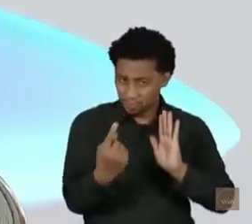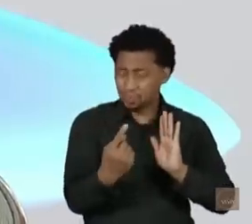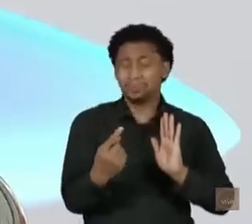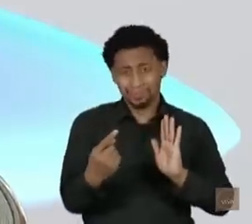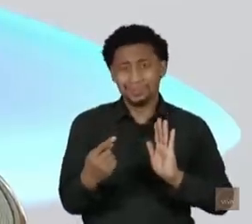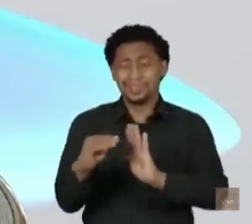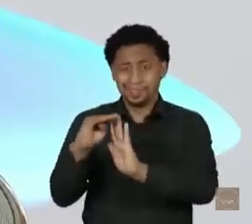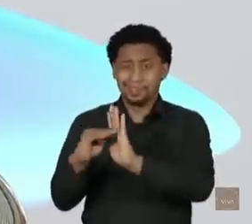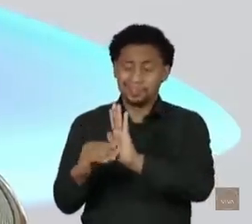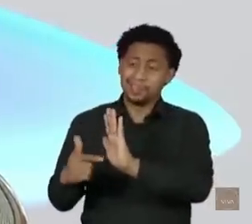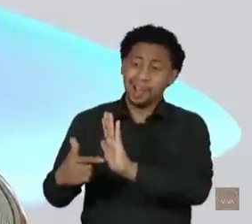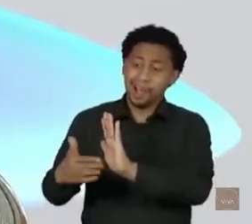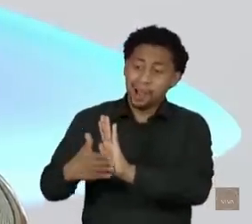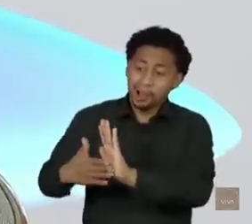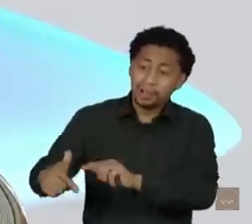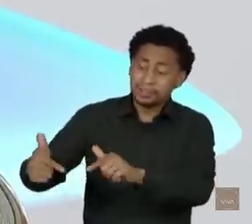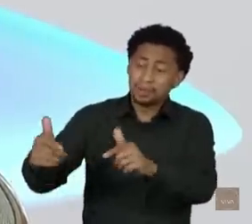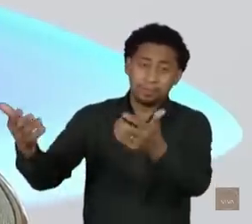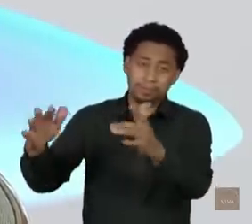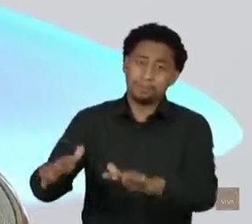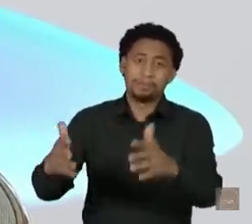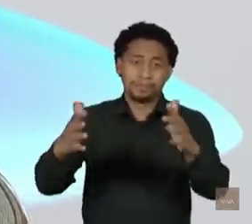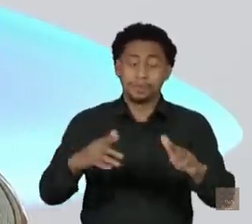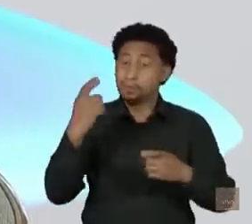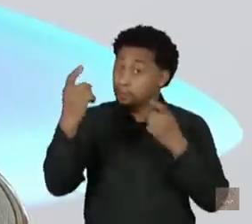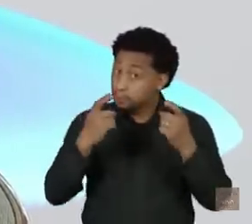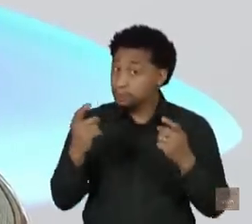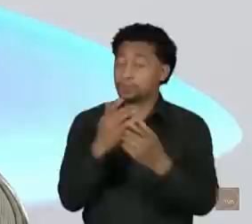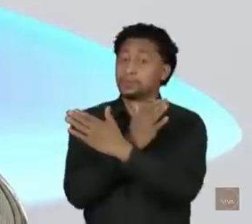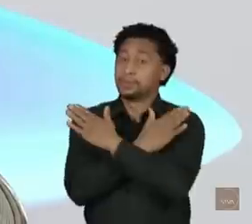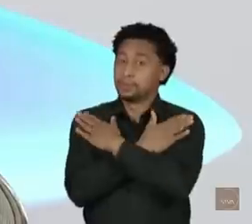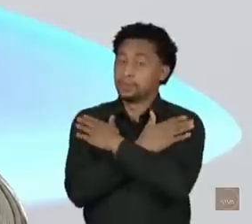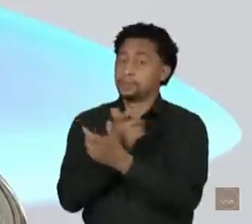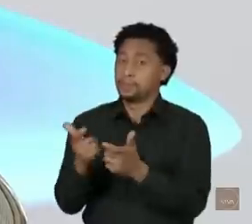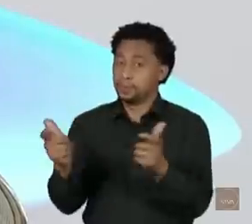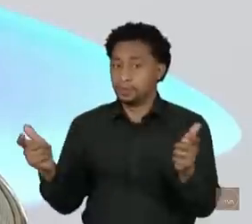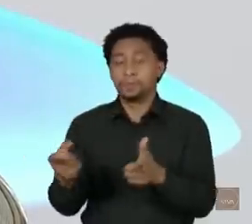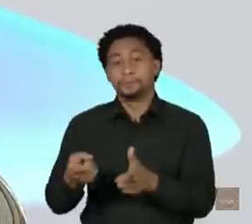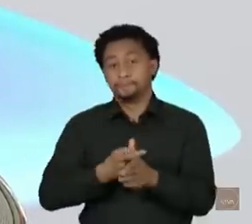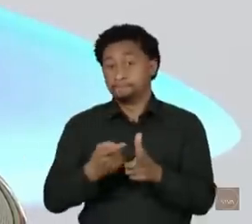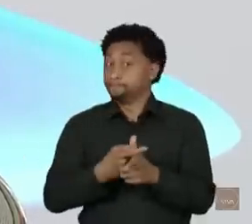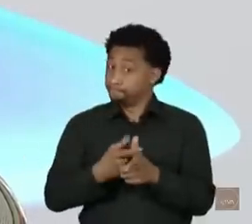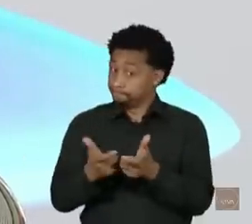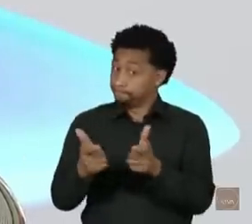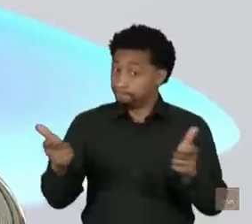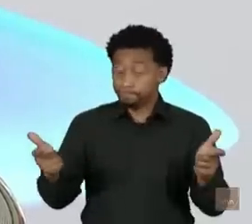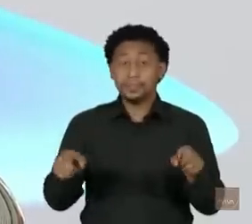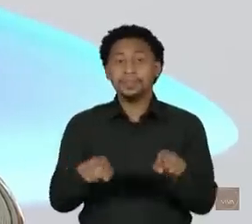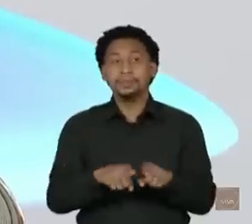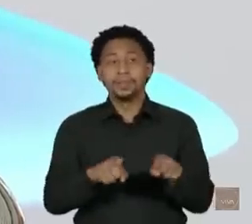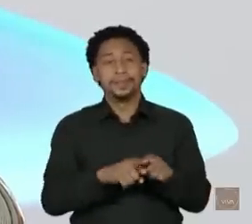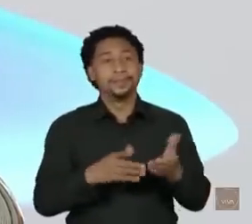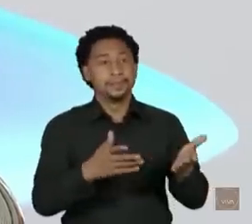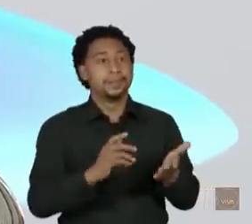tão gravemente trágica como está sendo. E essa é a minha preocupação, desemprego, inadimplência, humilhação do SPC, violência